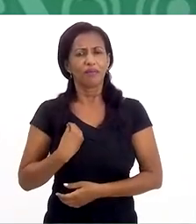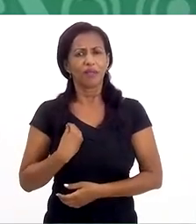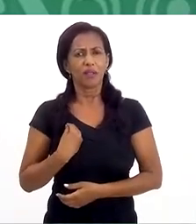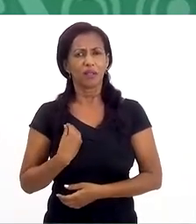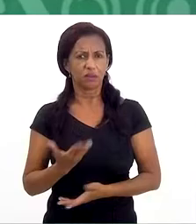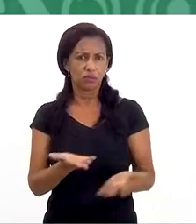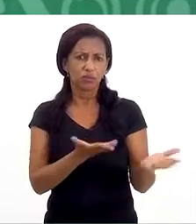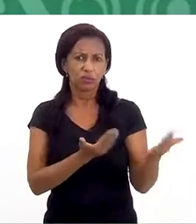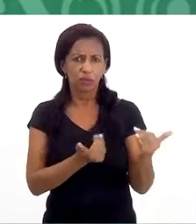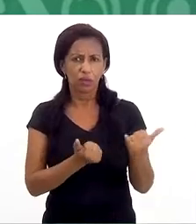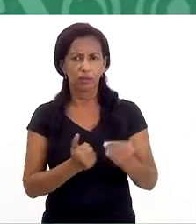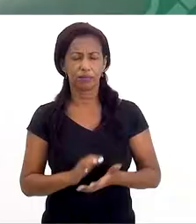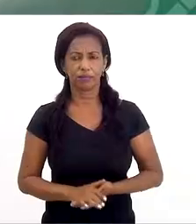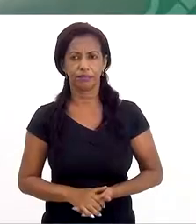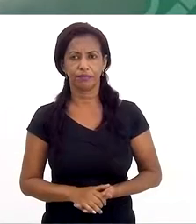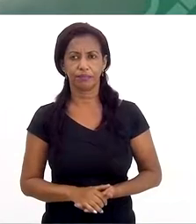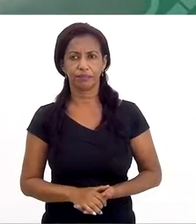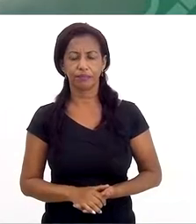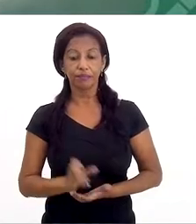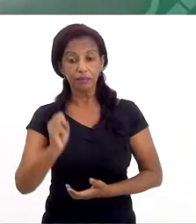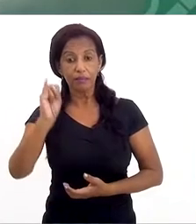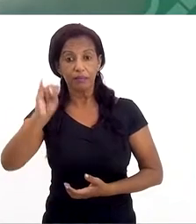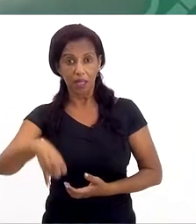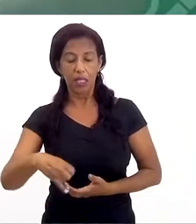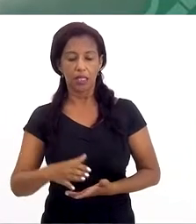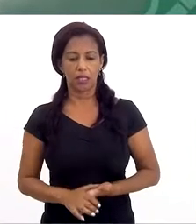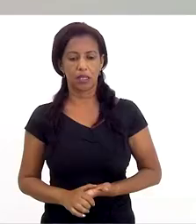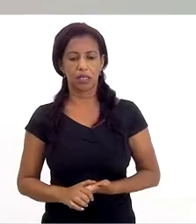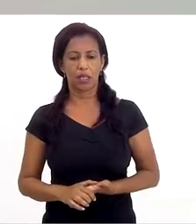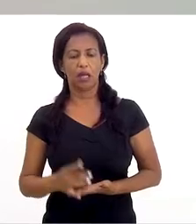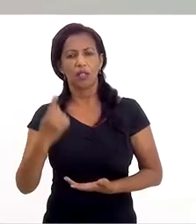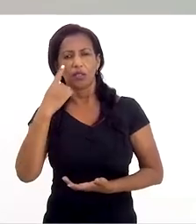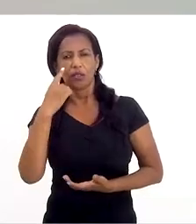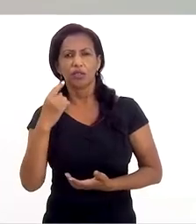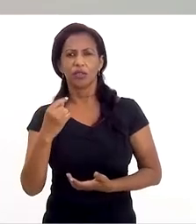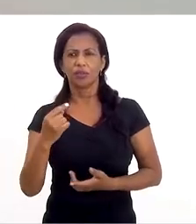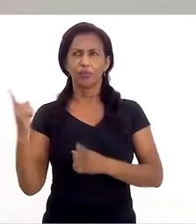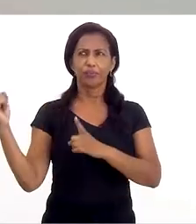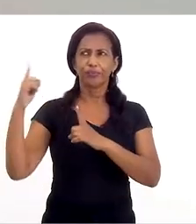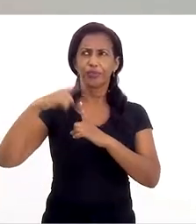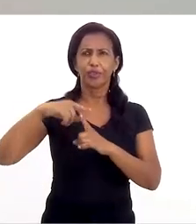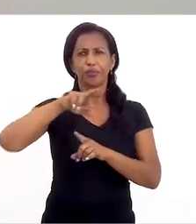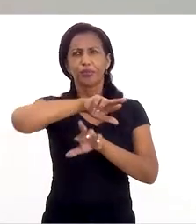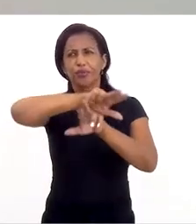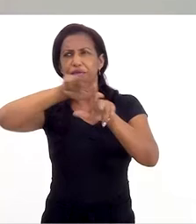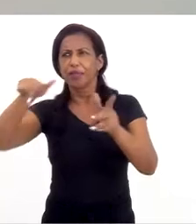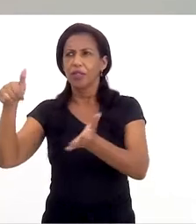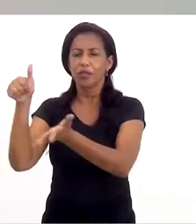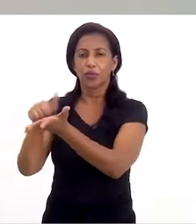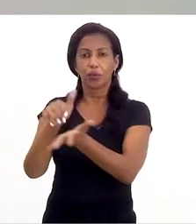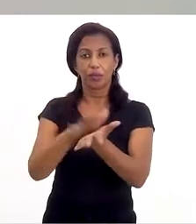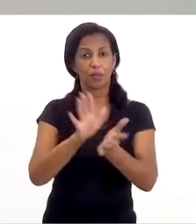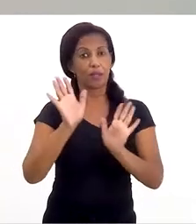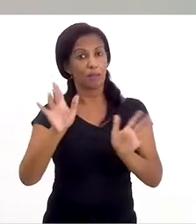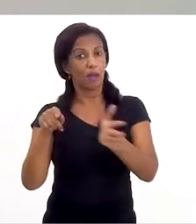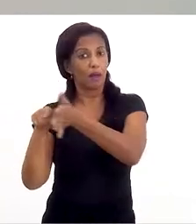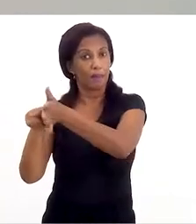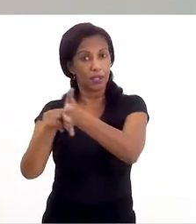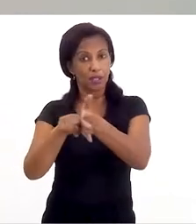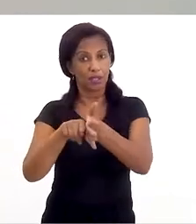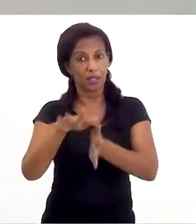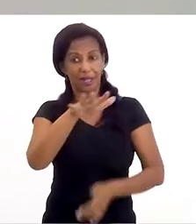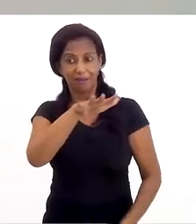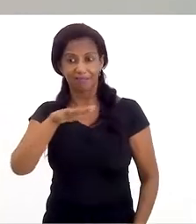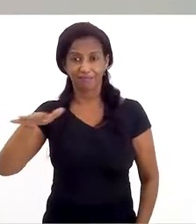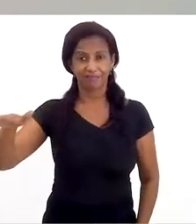vida desses jovens? Sim, Priscila. A gente não abordou todos os tipos, né? De consequências, mas como a pesquisa,